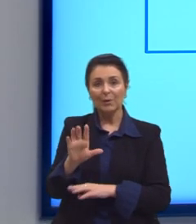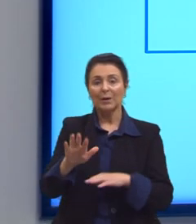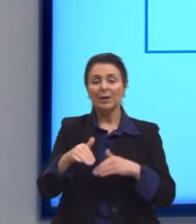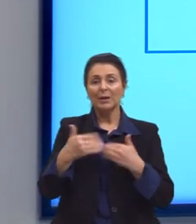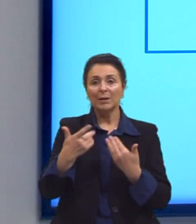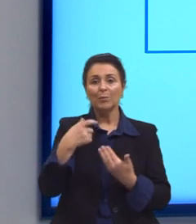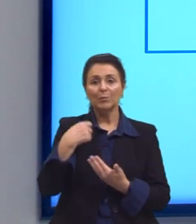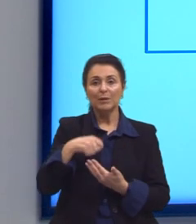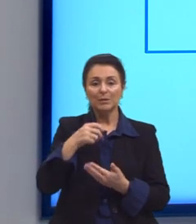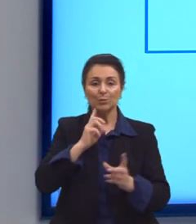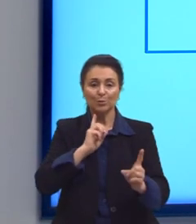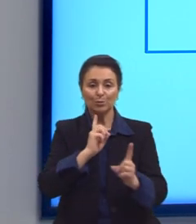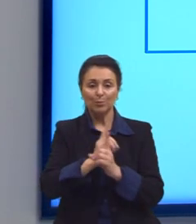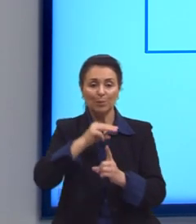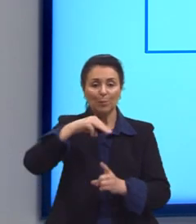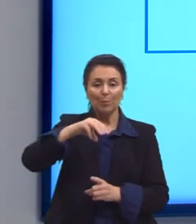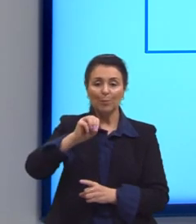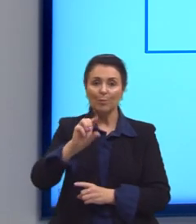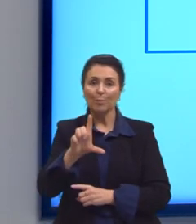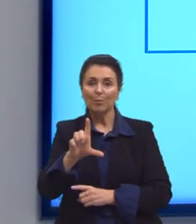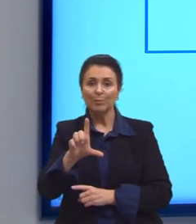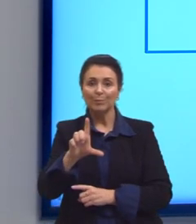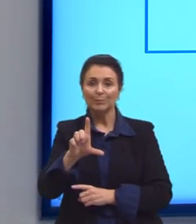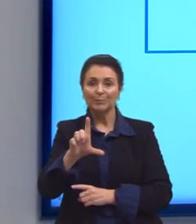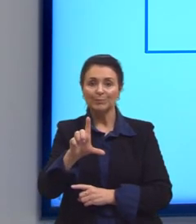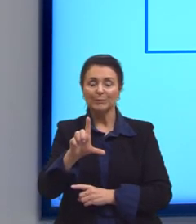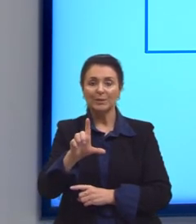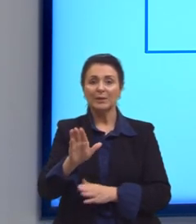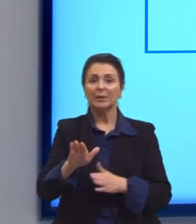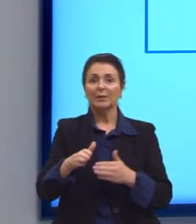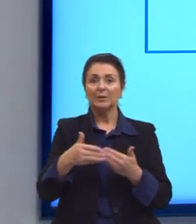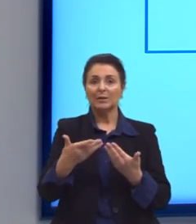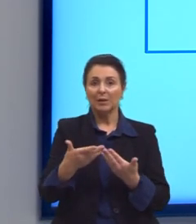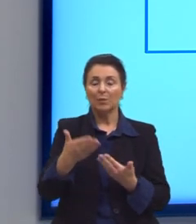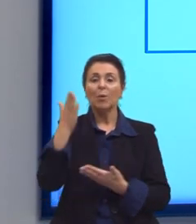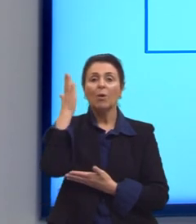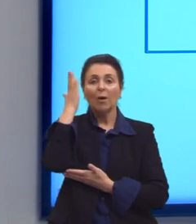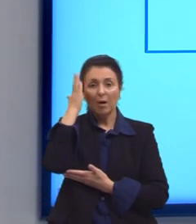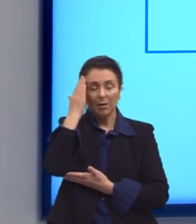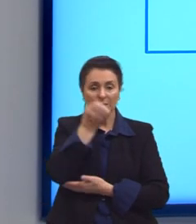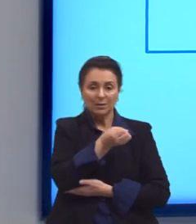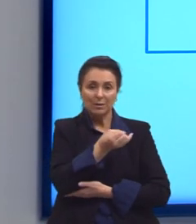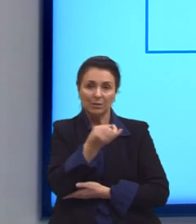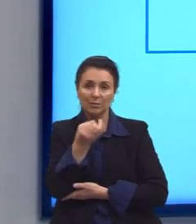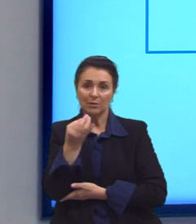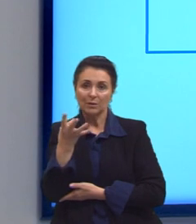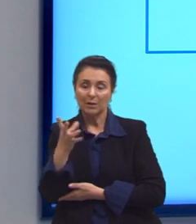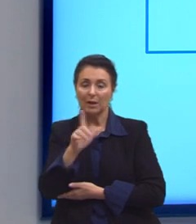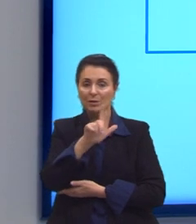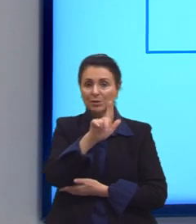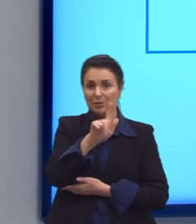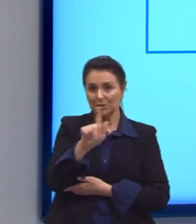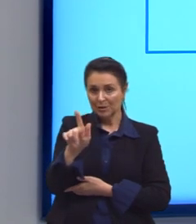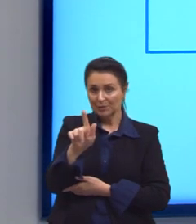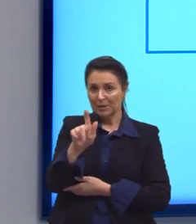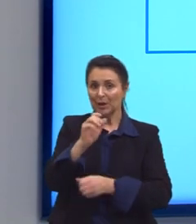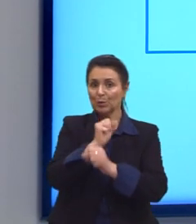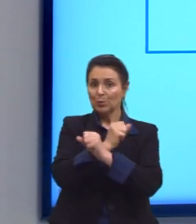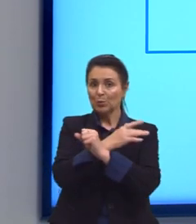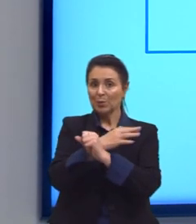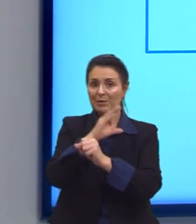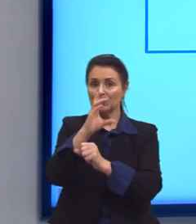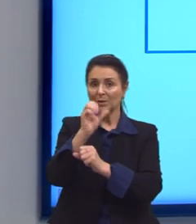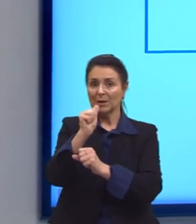então, eu preciso descobrir os mols, tá? Então, eu sei a quantidade de gramas do ácido acético por causa da